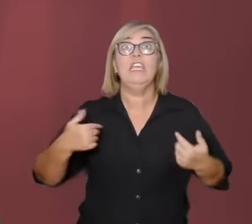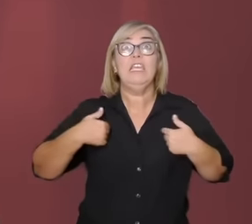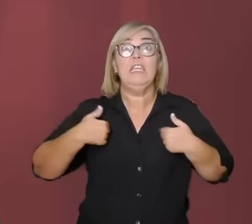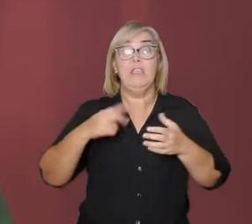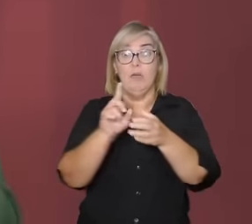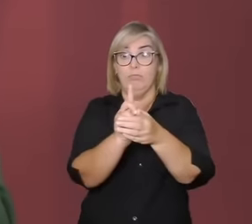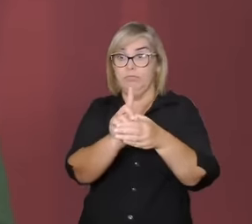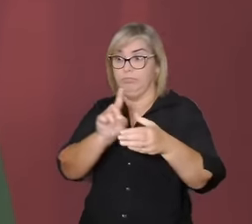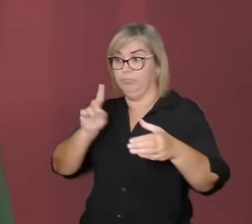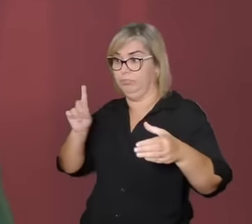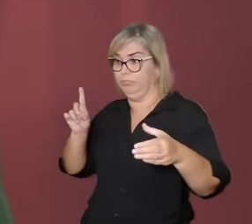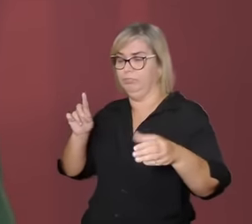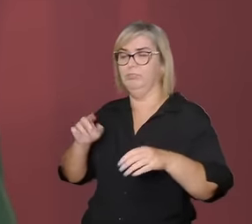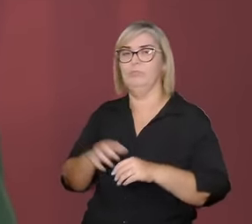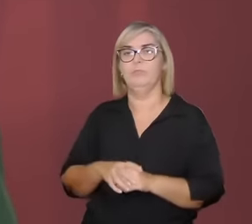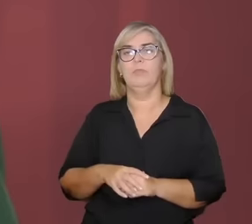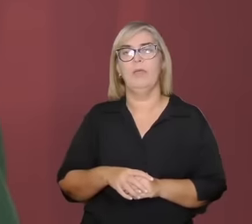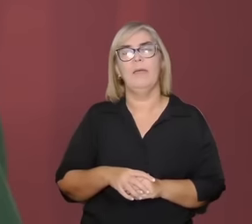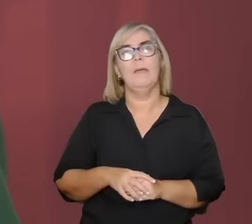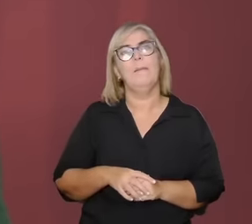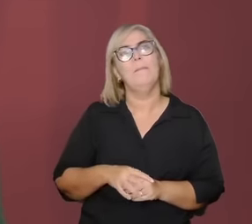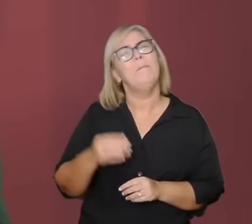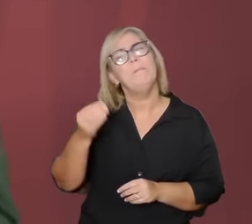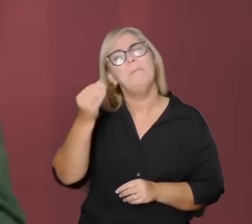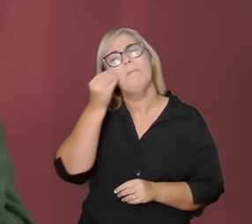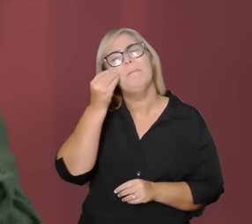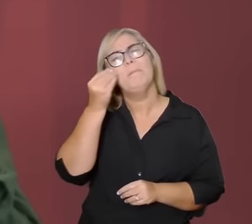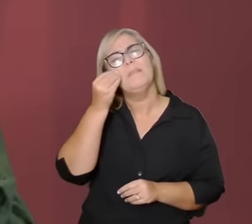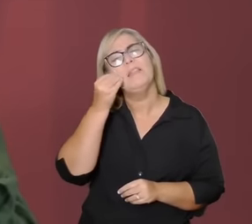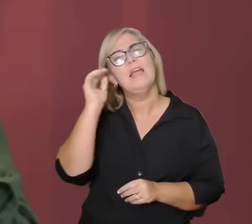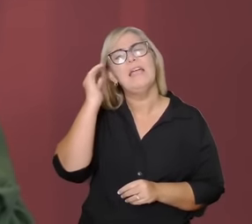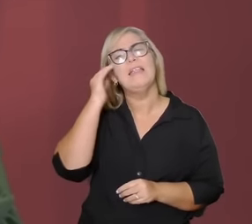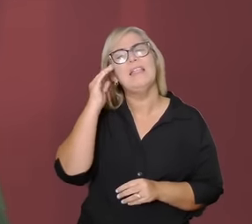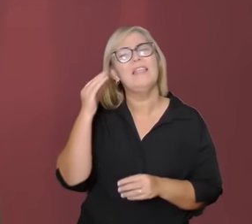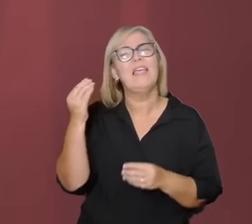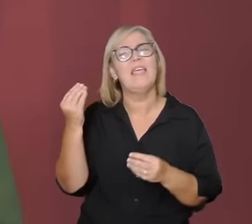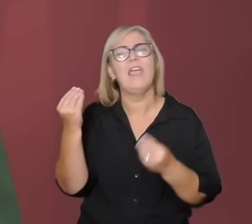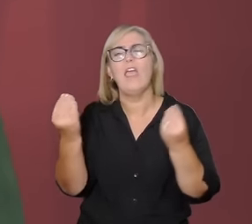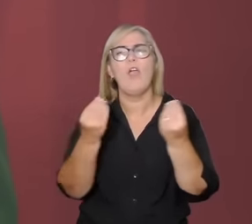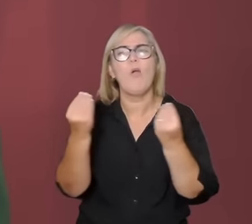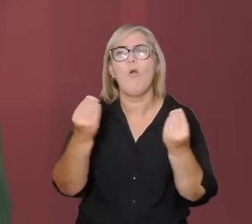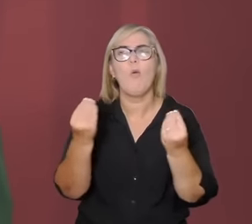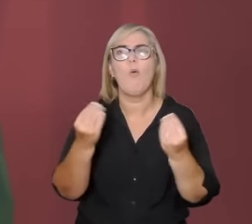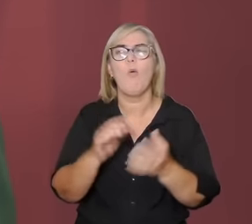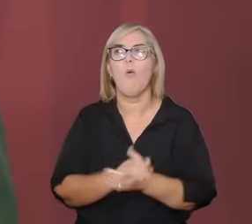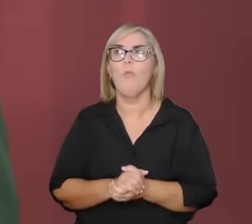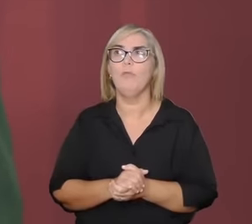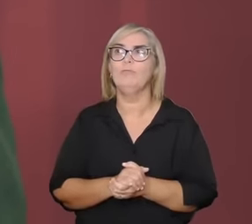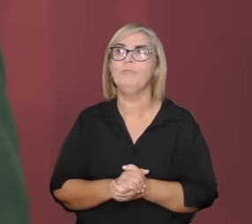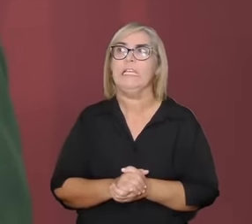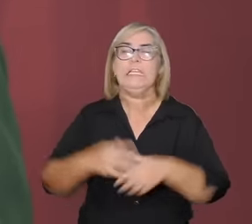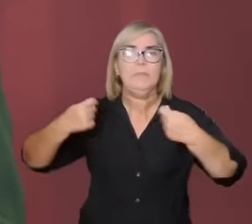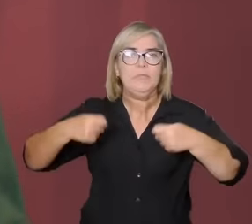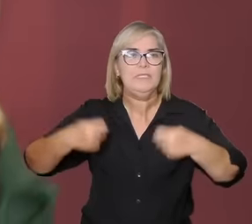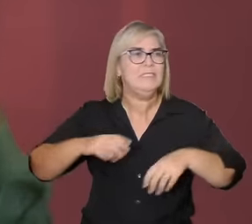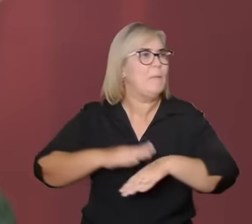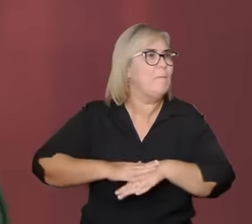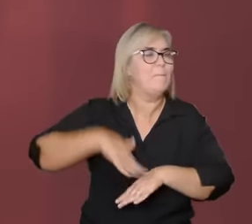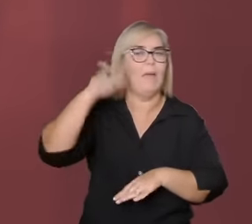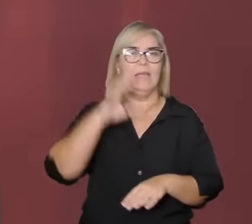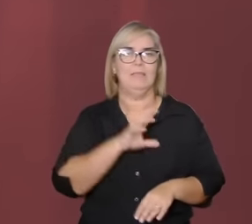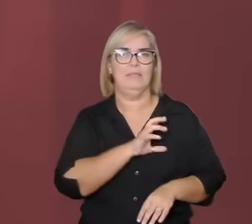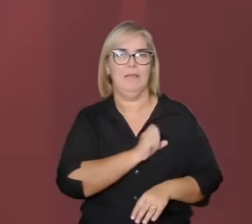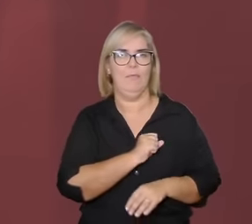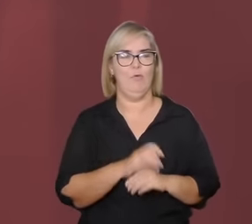de se ter mais amor e por entender que havia um problema hermenêutico a meu ver de